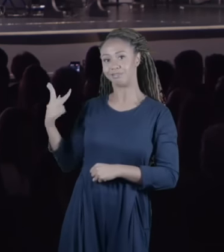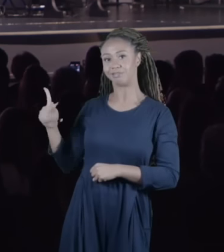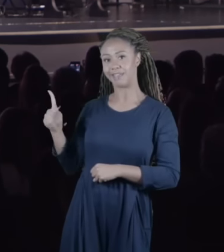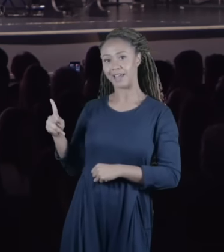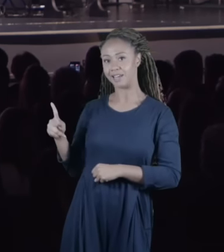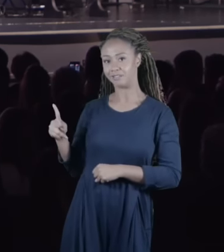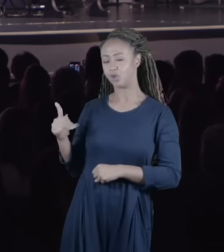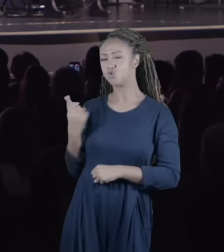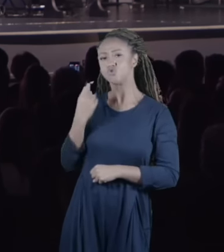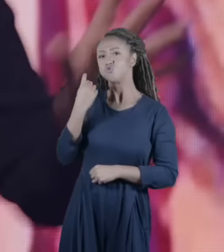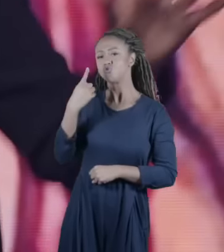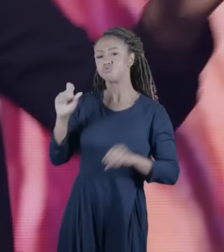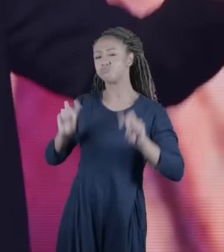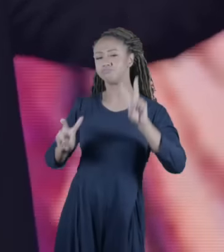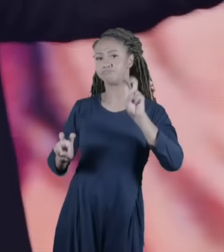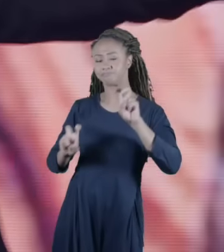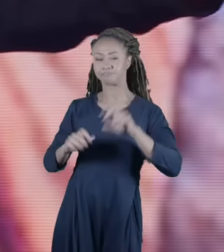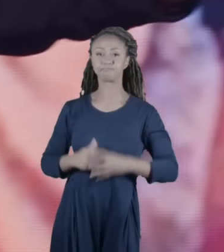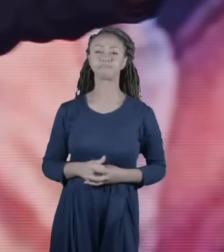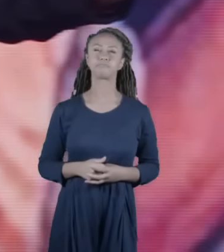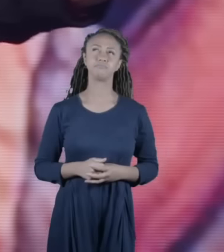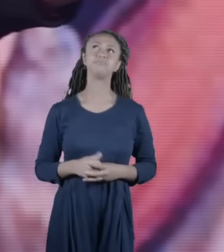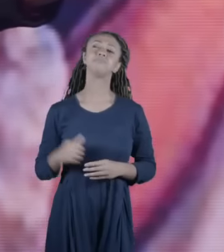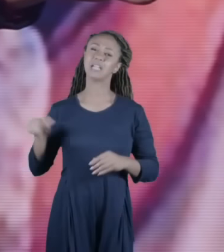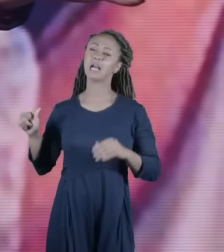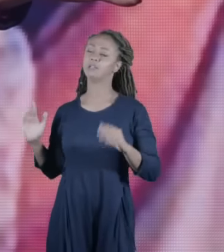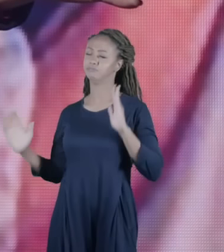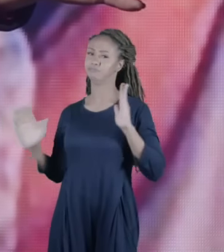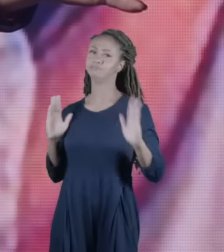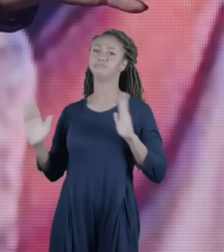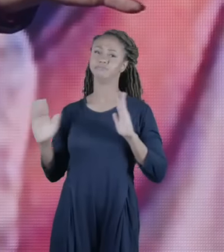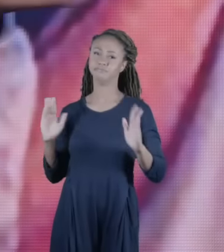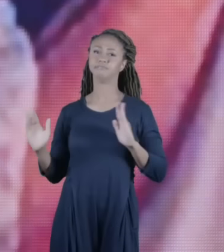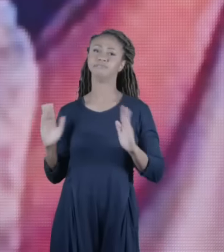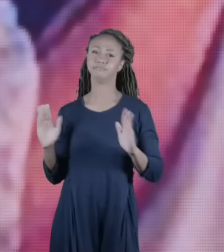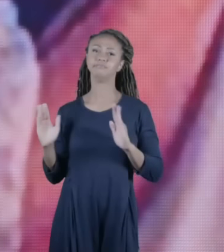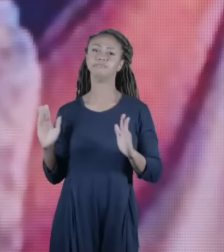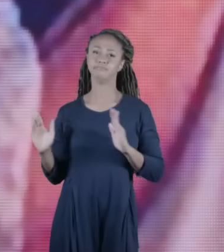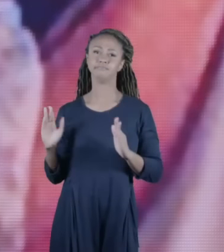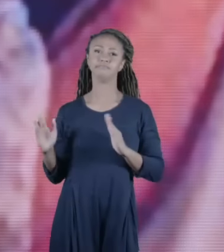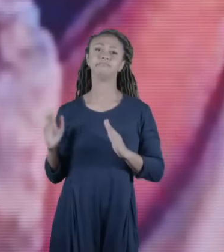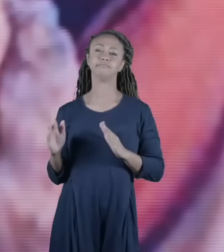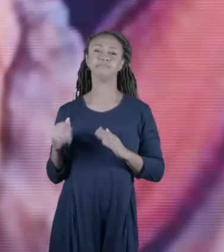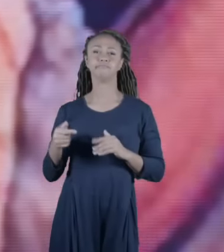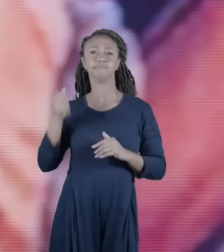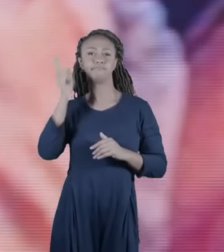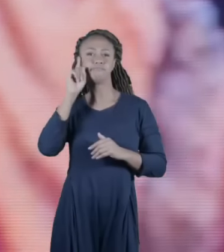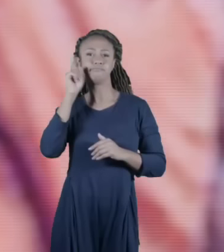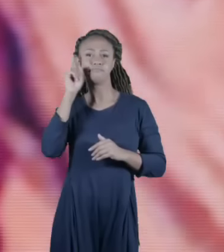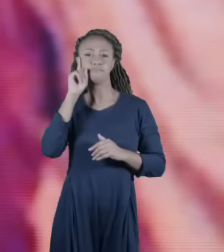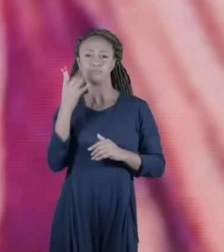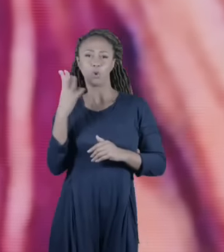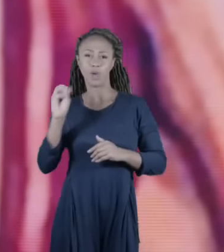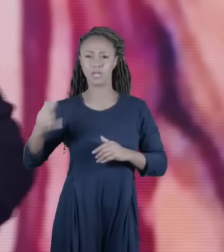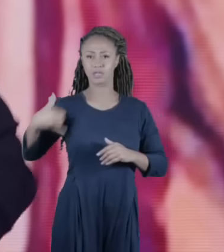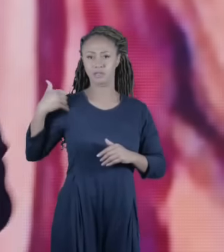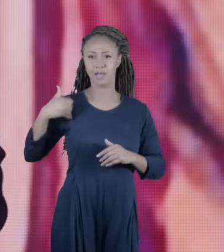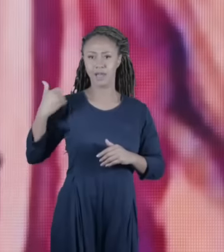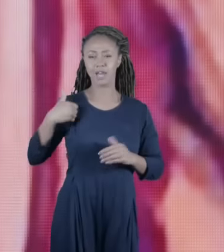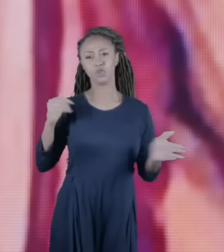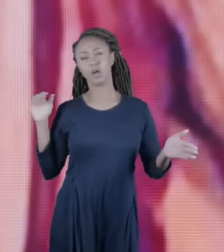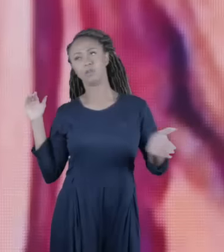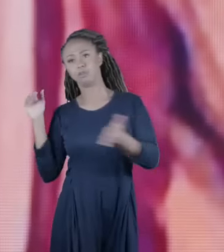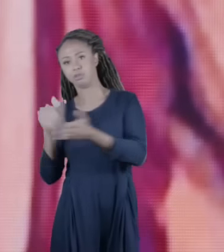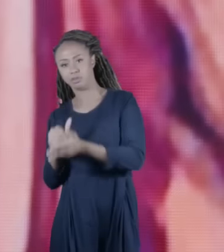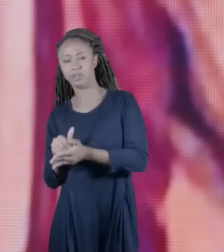muita coisa entre ele ser apresentado no templo de Jerusalém com 40 dias até o momento de 30